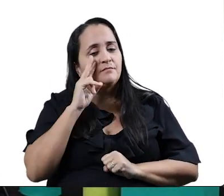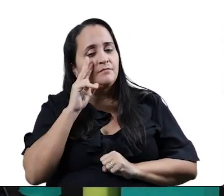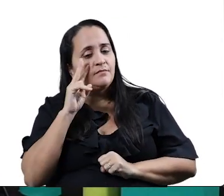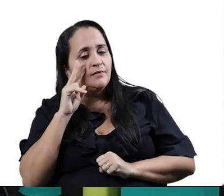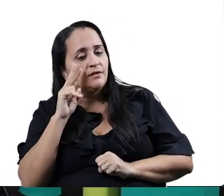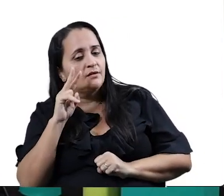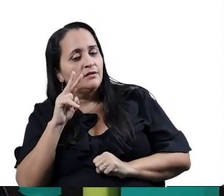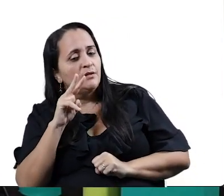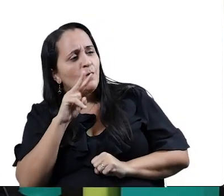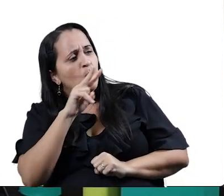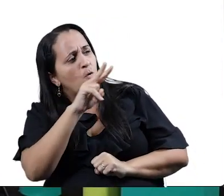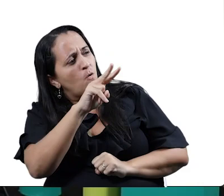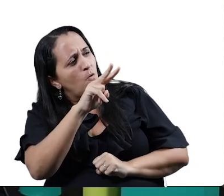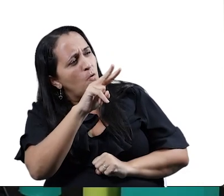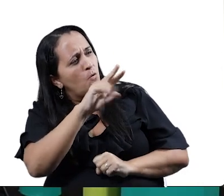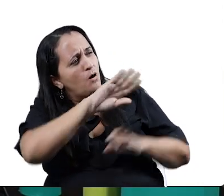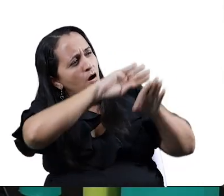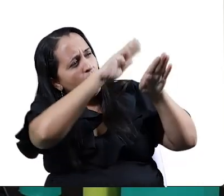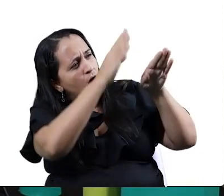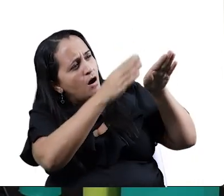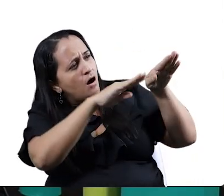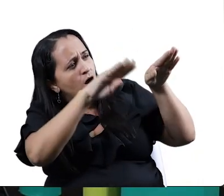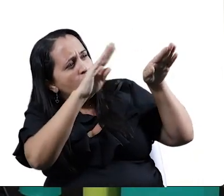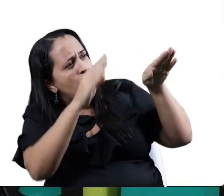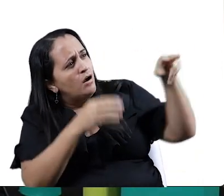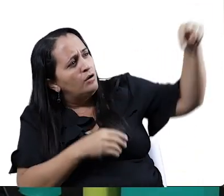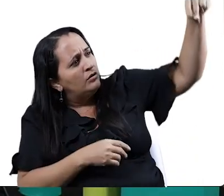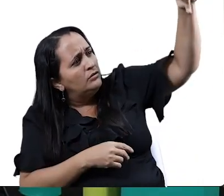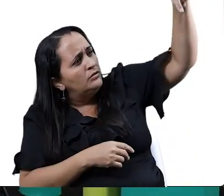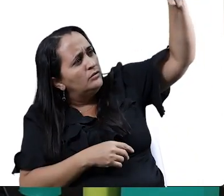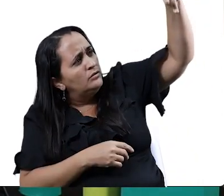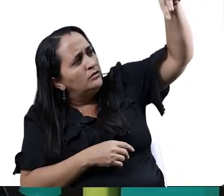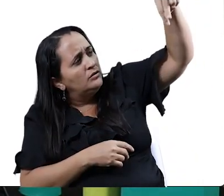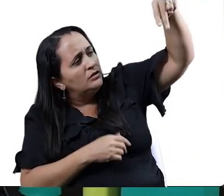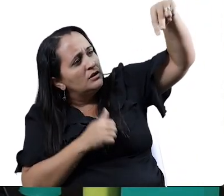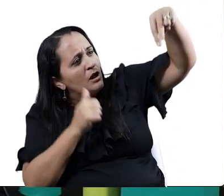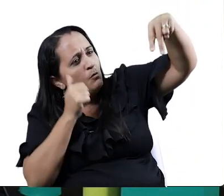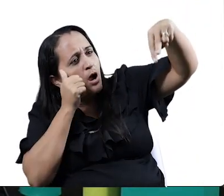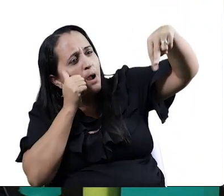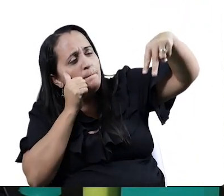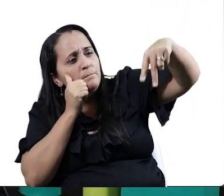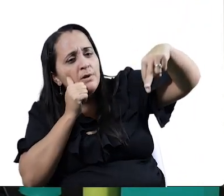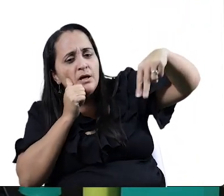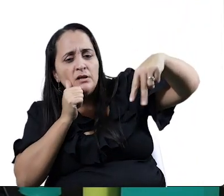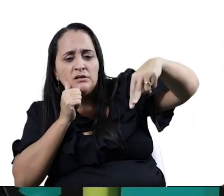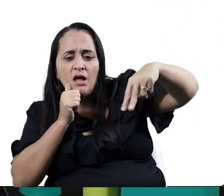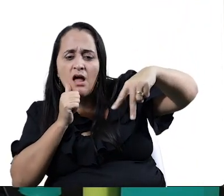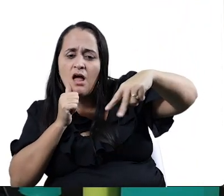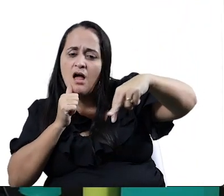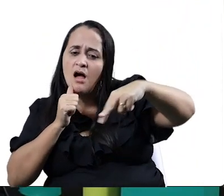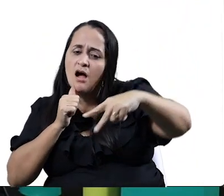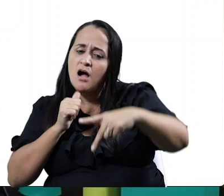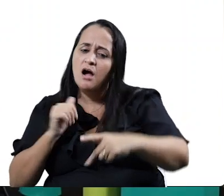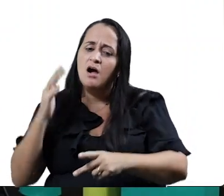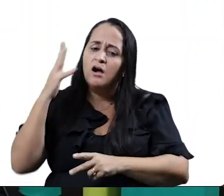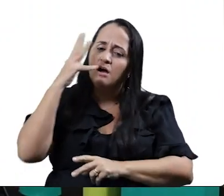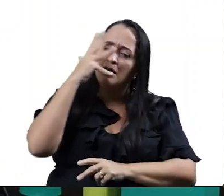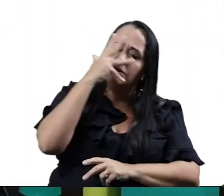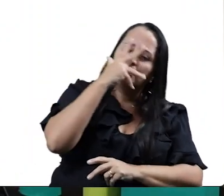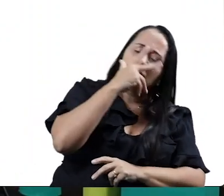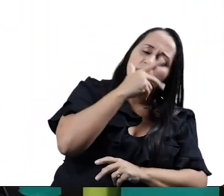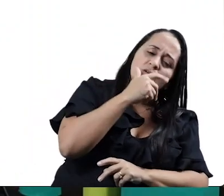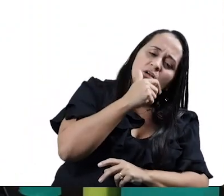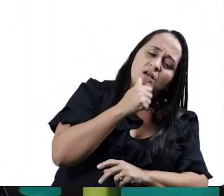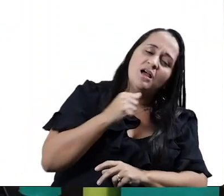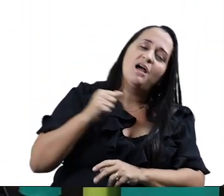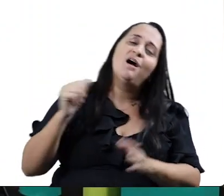Olha lá naquele morro, vem vindo uma menininha, ela é